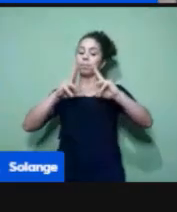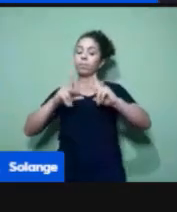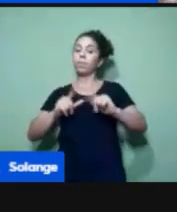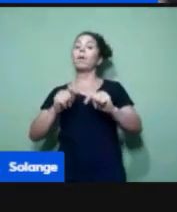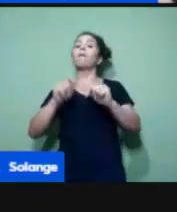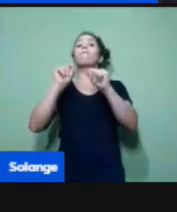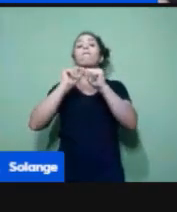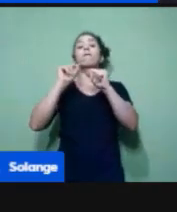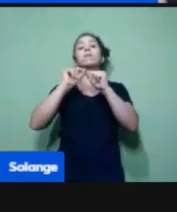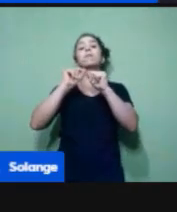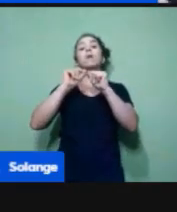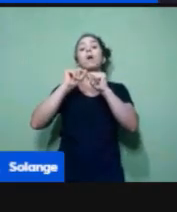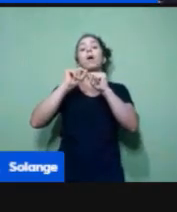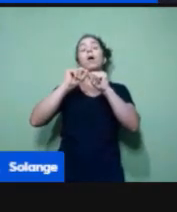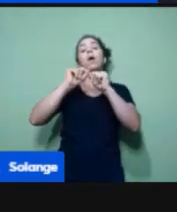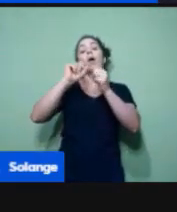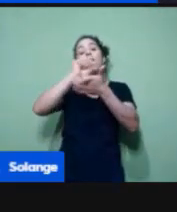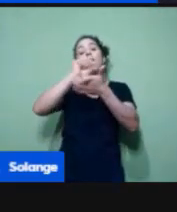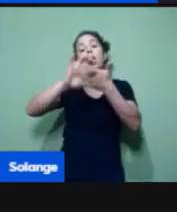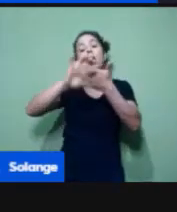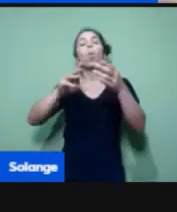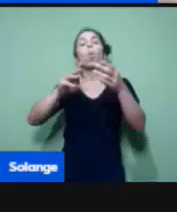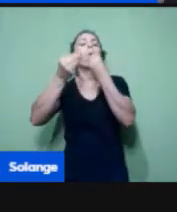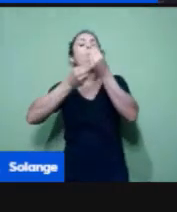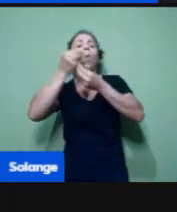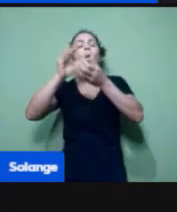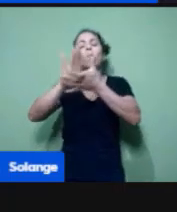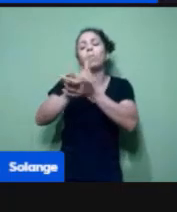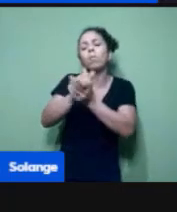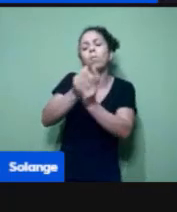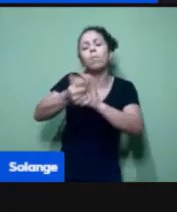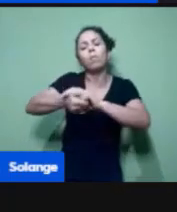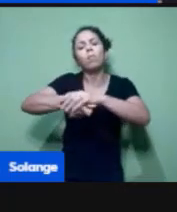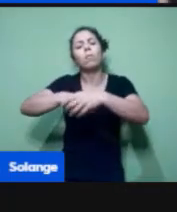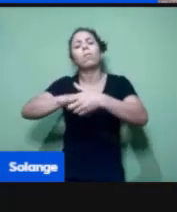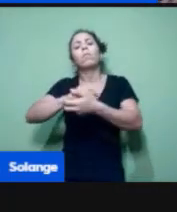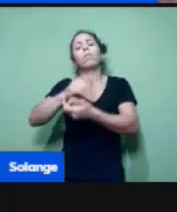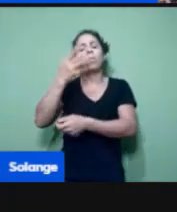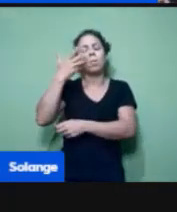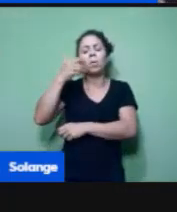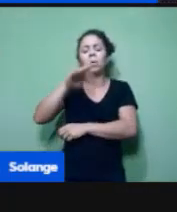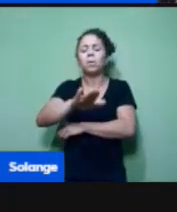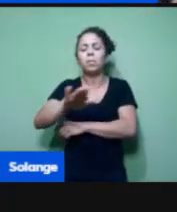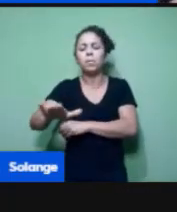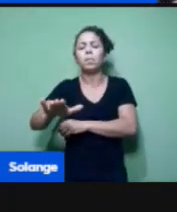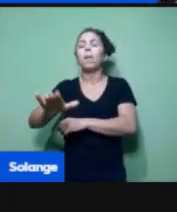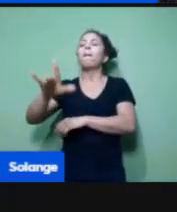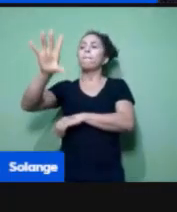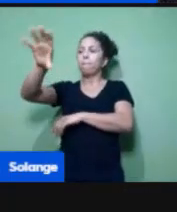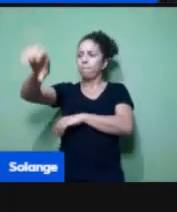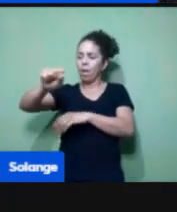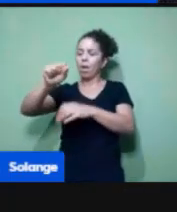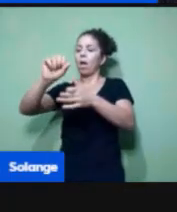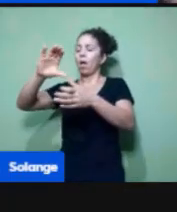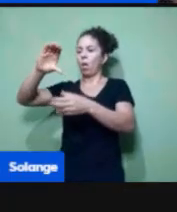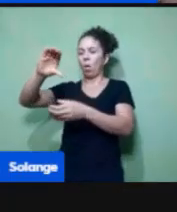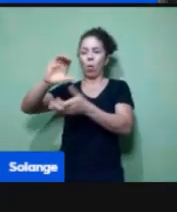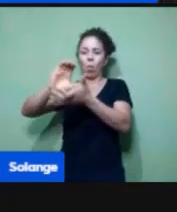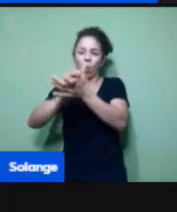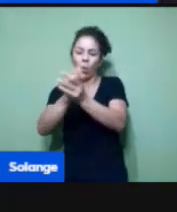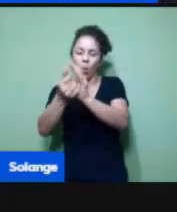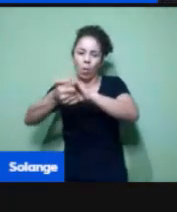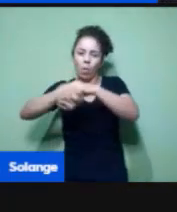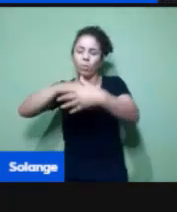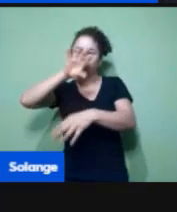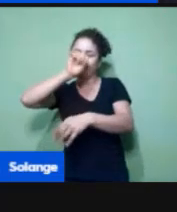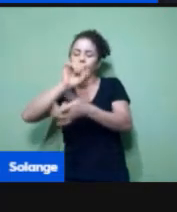mostra como que a lavação de mão, bem feitinho, principalmente para os pequenos, pega o sabonete, leva, faz a higienização,